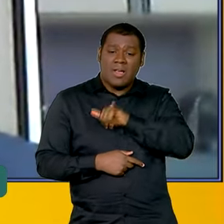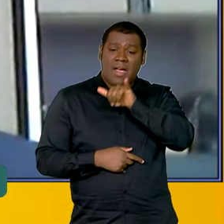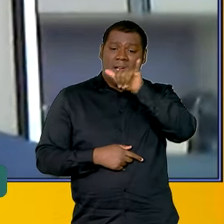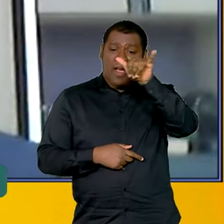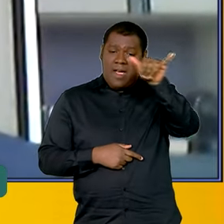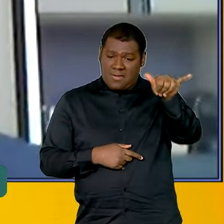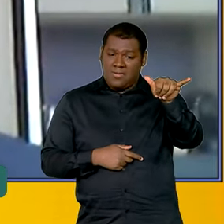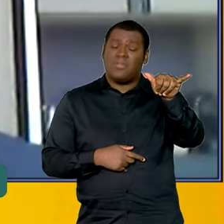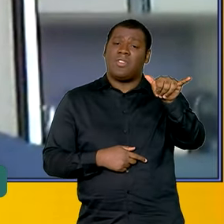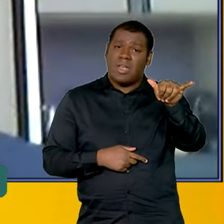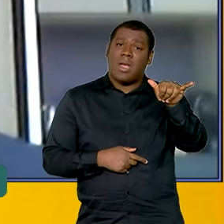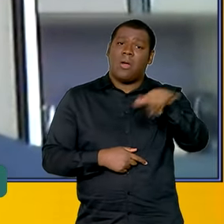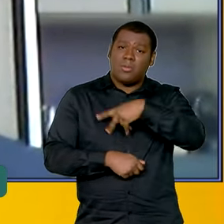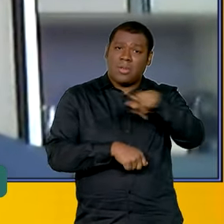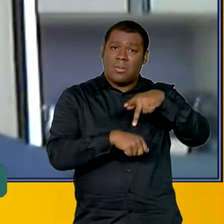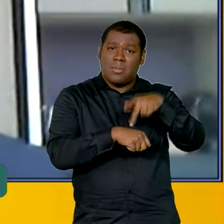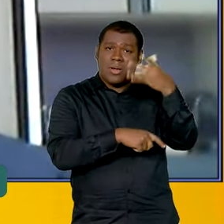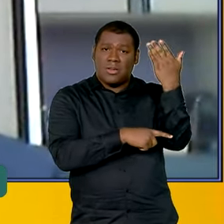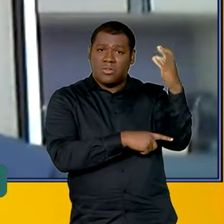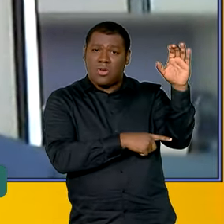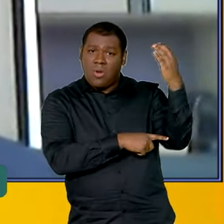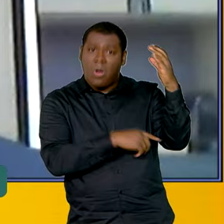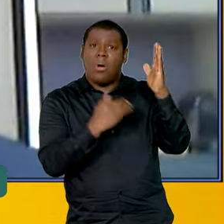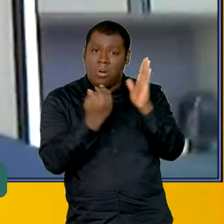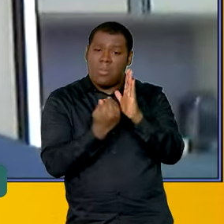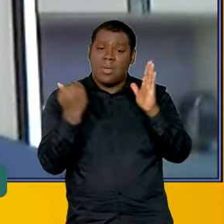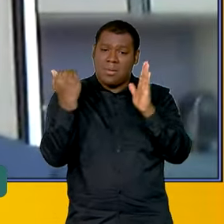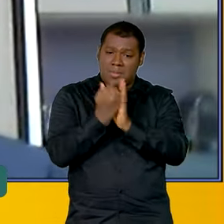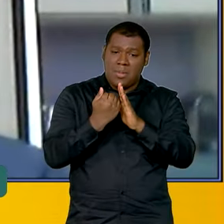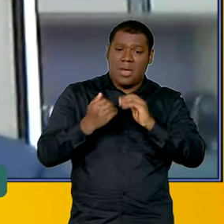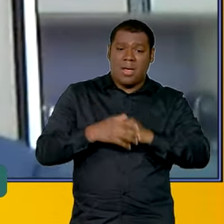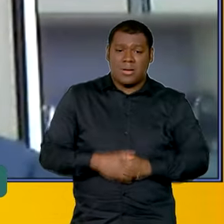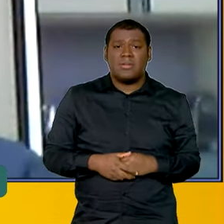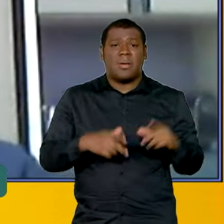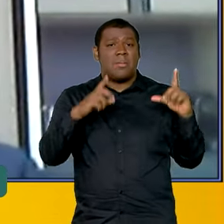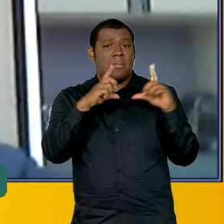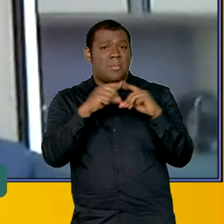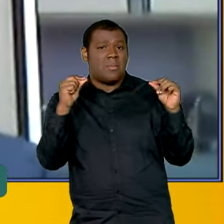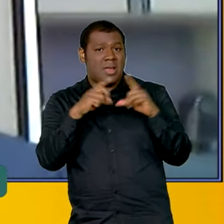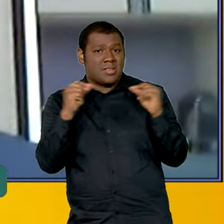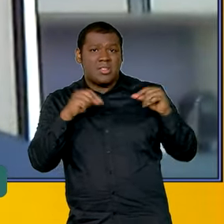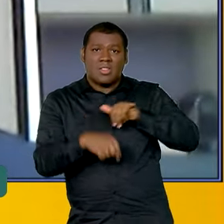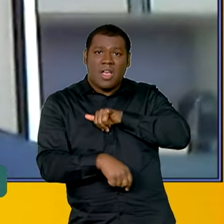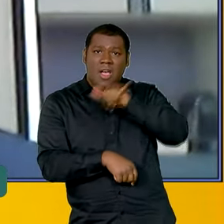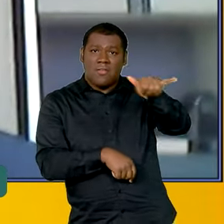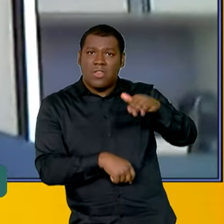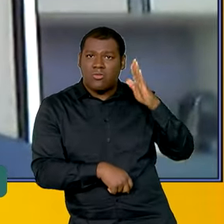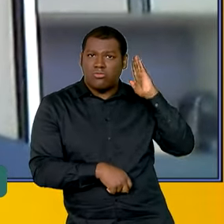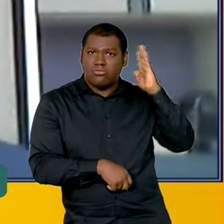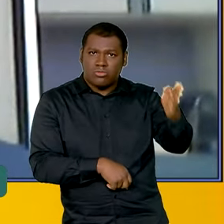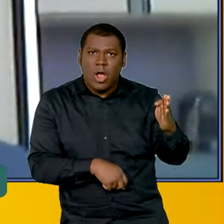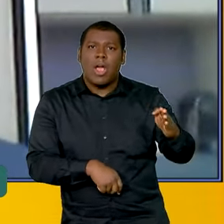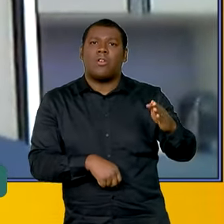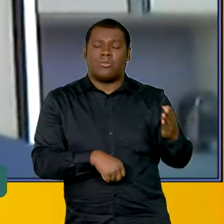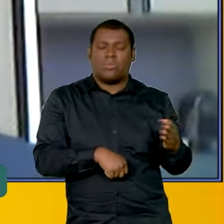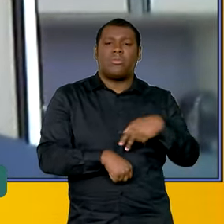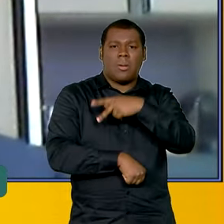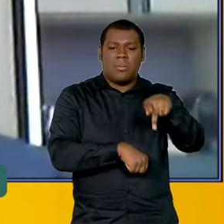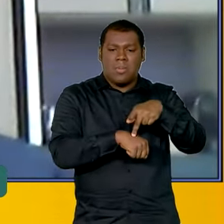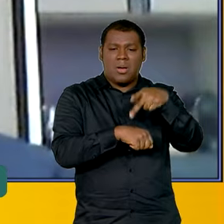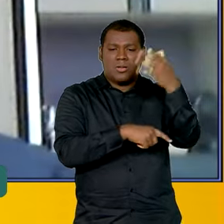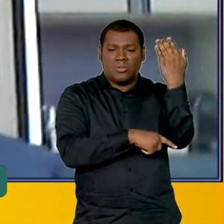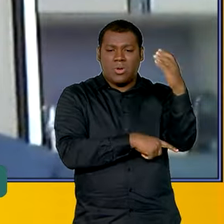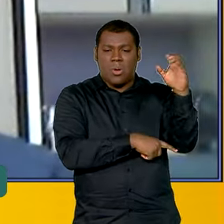Colômbia, com voos entre Manaus e Bogotá, entre Brasília e Bogotá, que deve ser algo a ser anunciado proximamente.